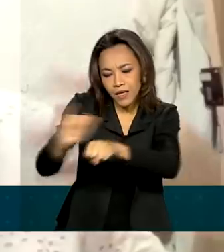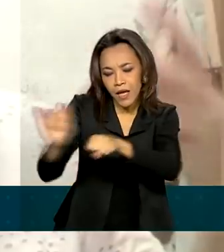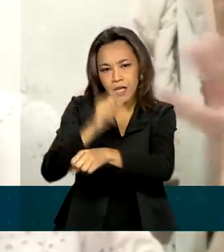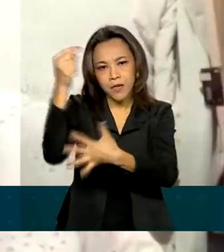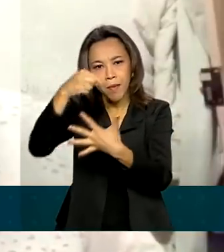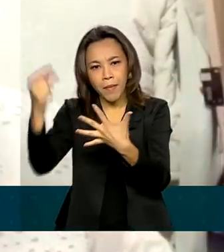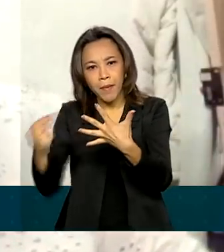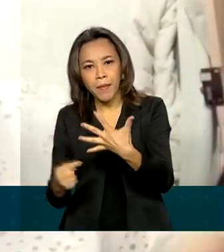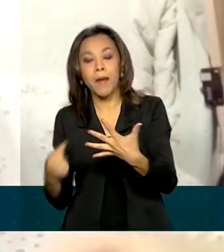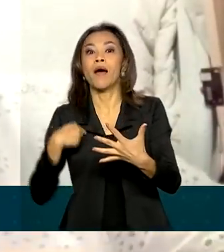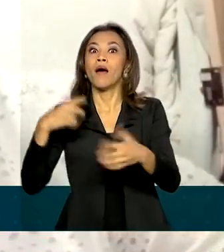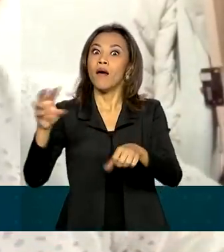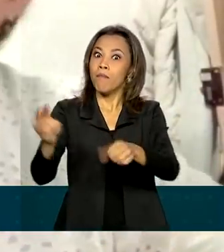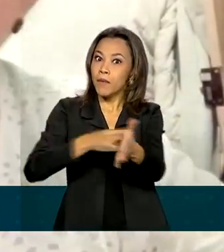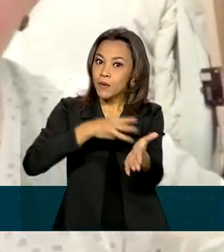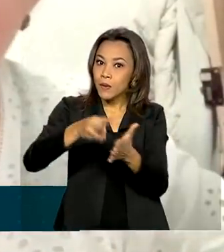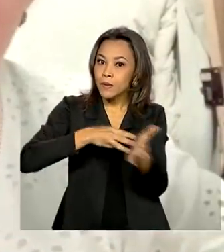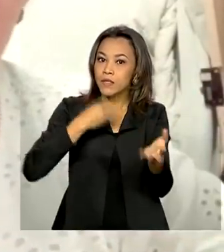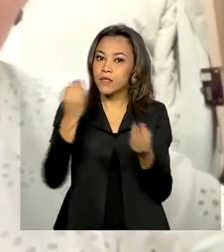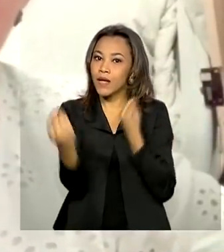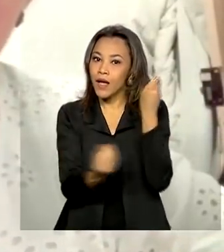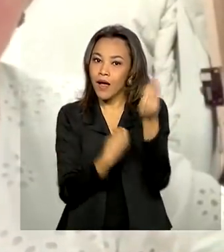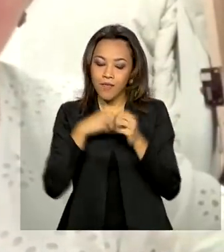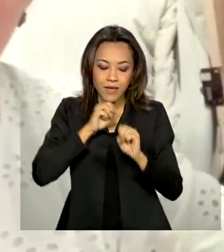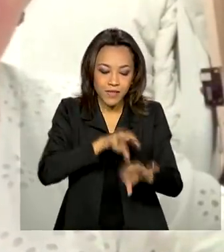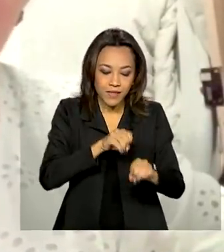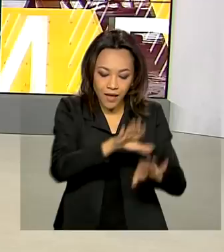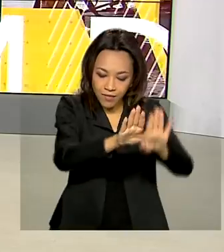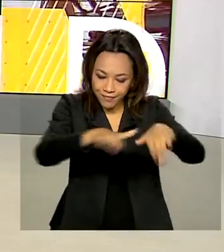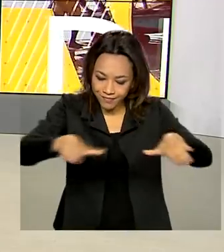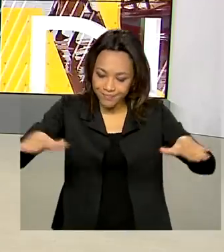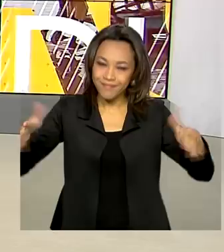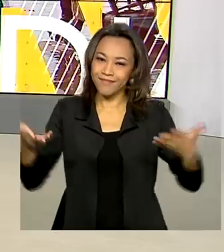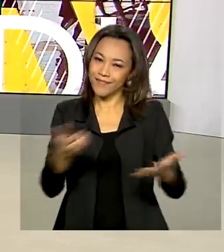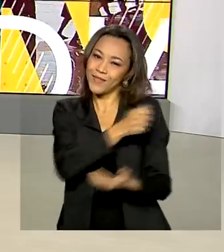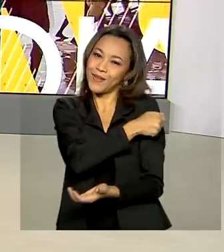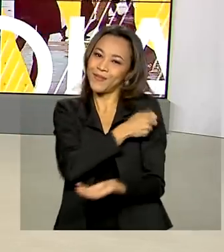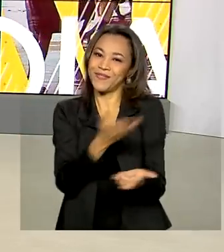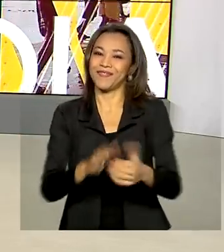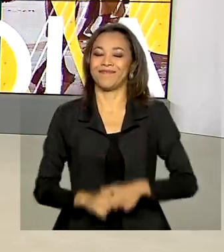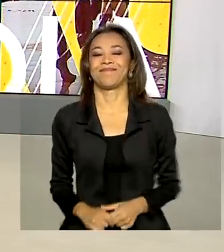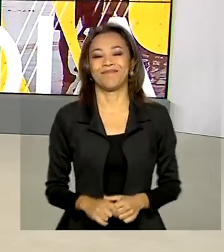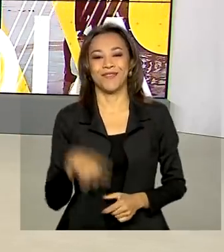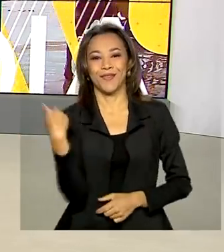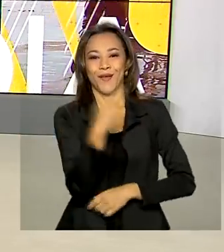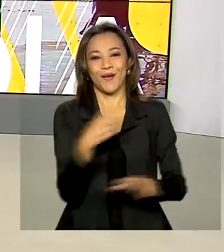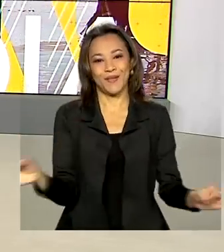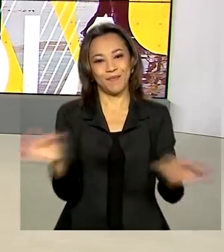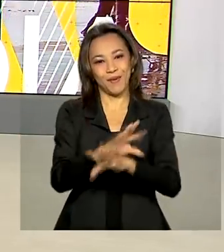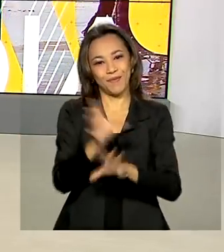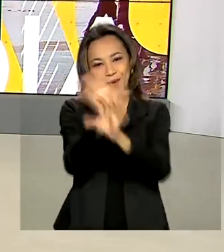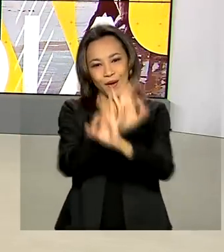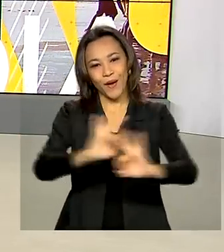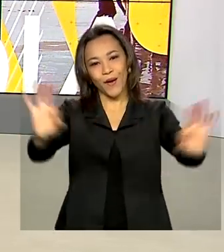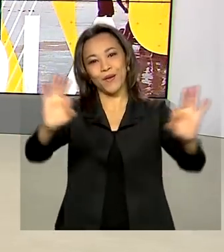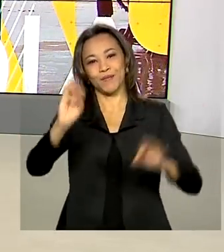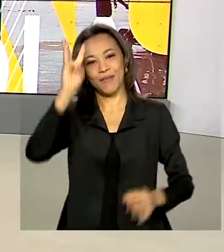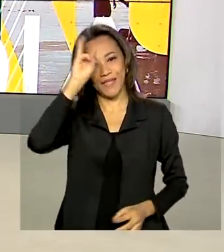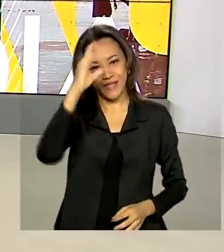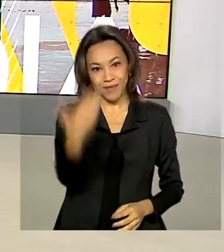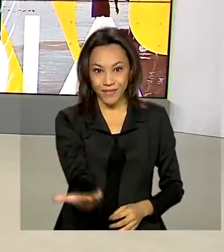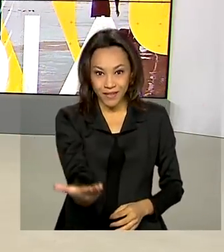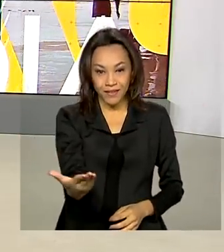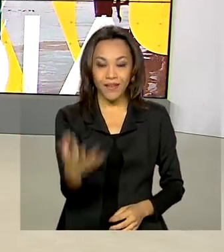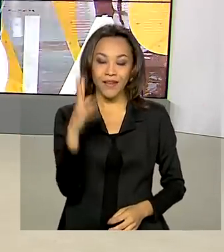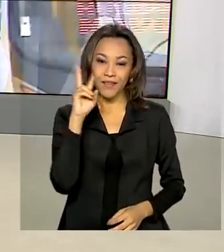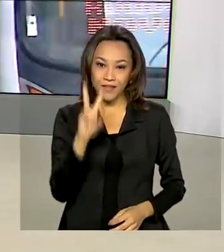e metodologias para você transformar a aprendizagem dos seus alunos. O Brasil em Dia fica por aqui. Uma ótima terça-feira para